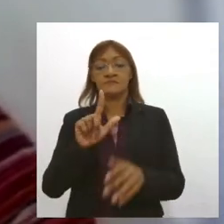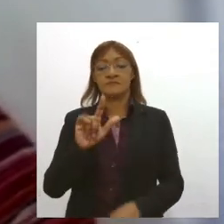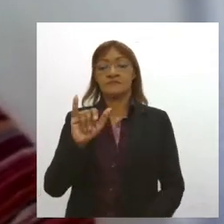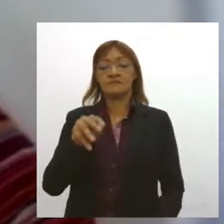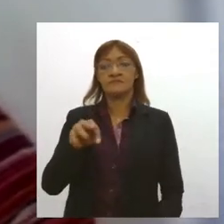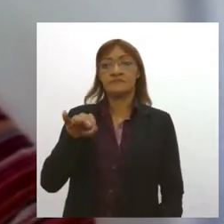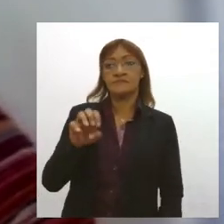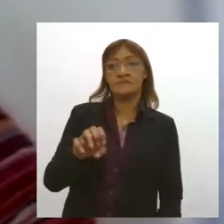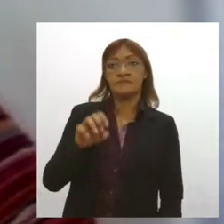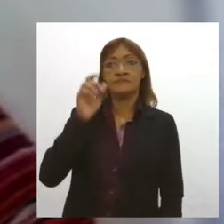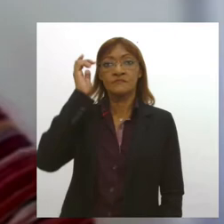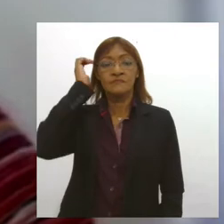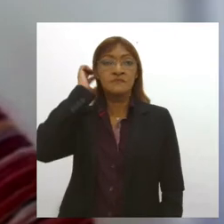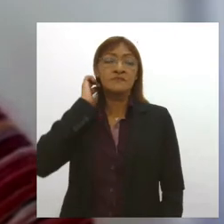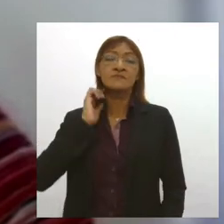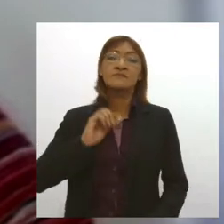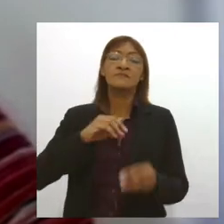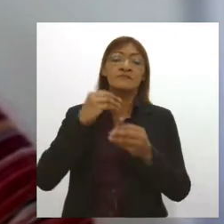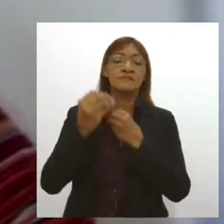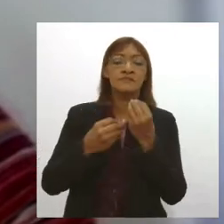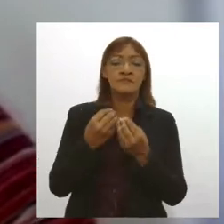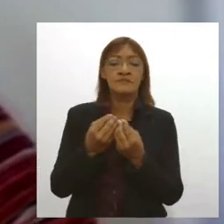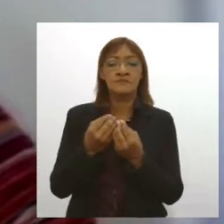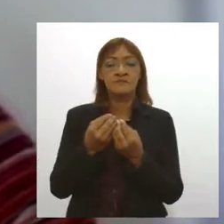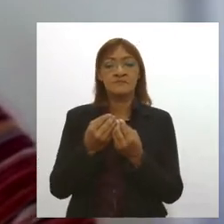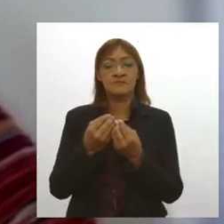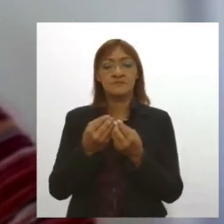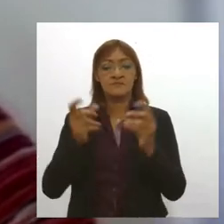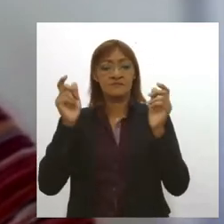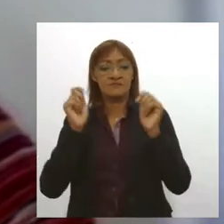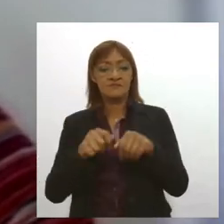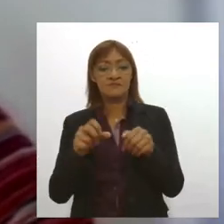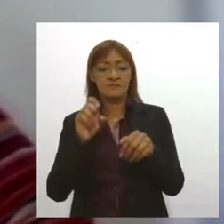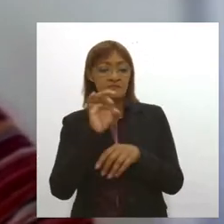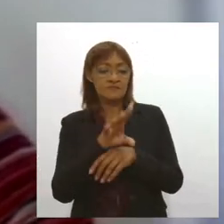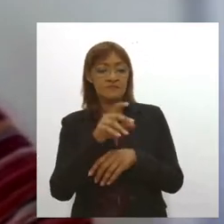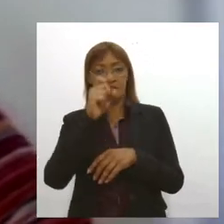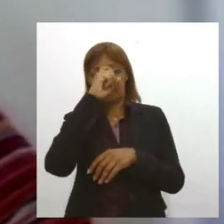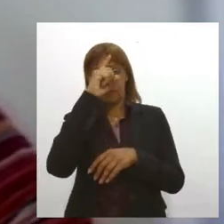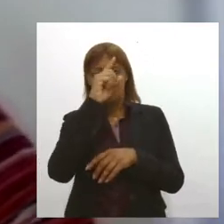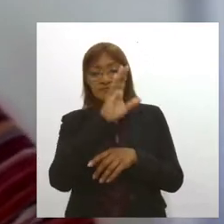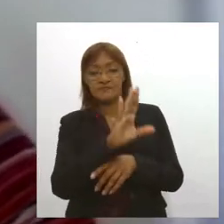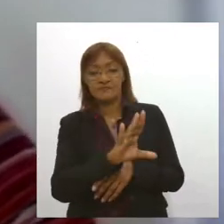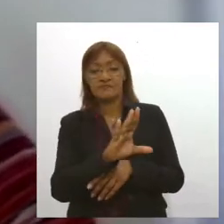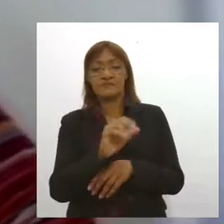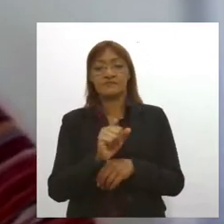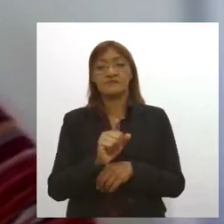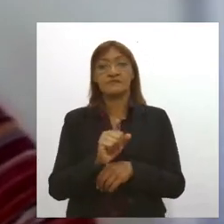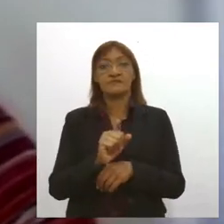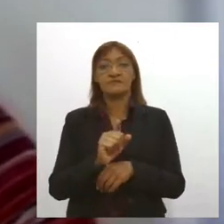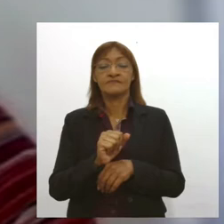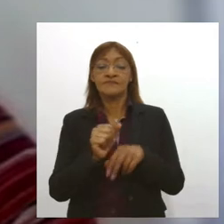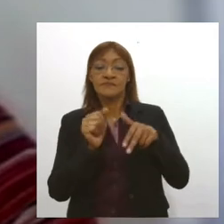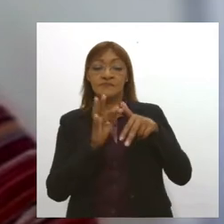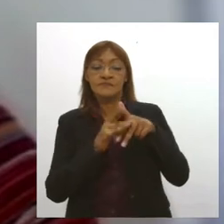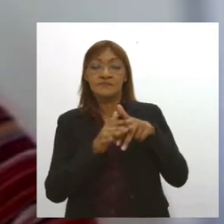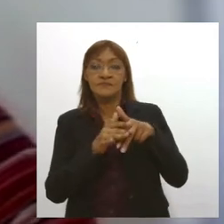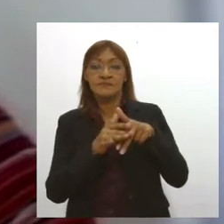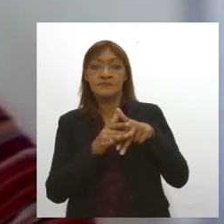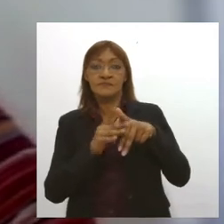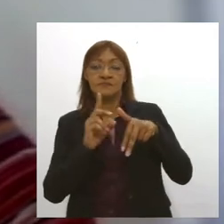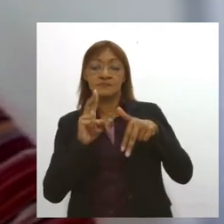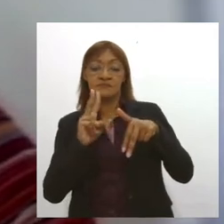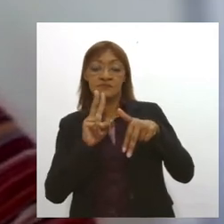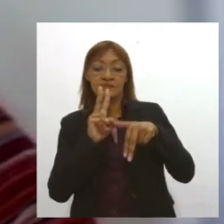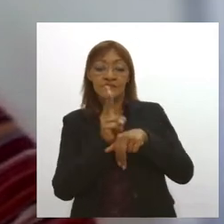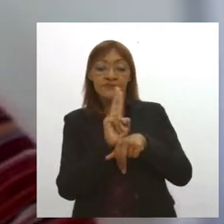o seu uso tem que ser indicado apenas para unidades hospitalares, é necessário um acompanhamento do paciente após infusão e não é